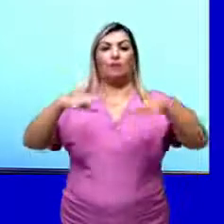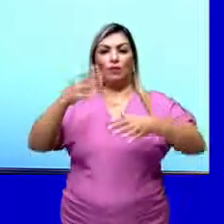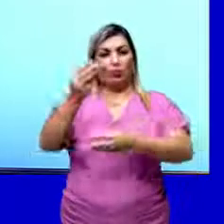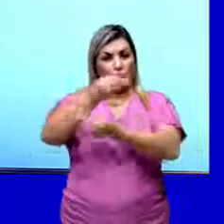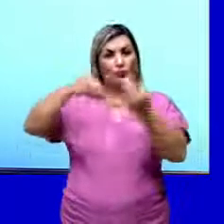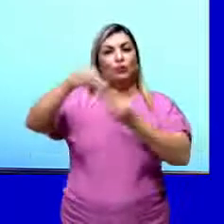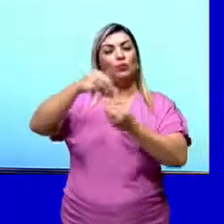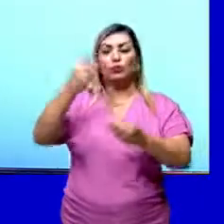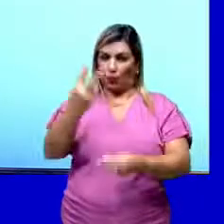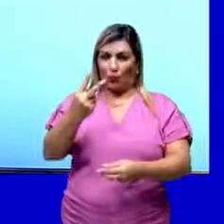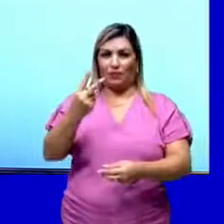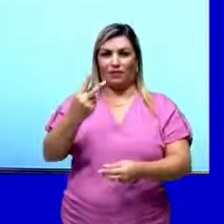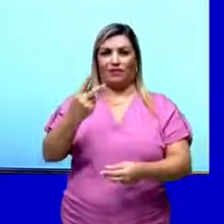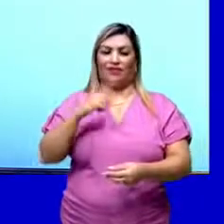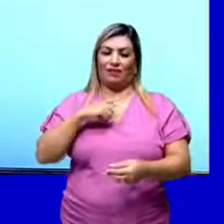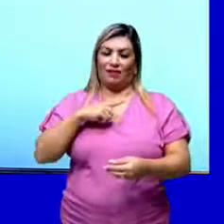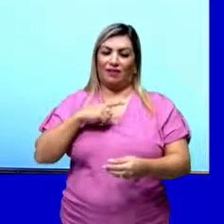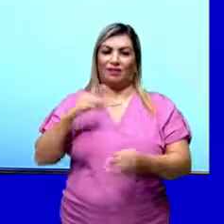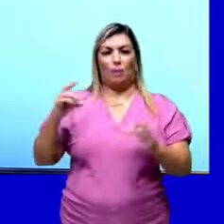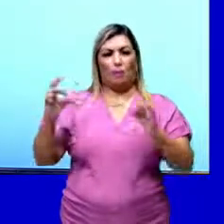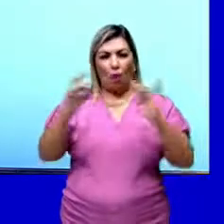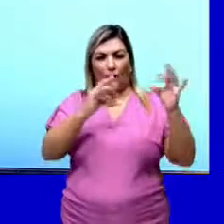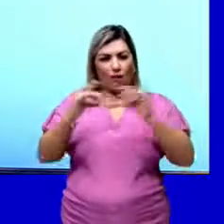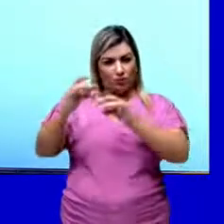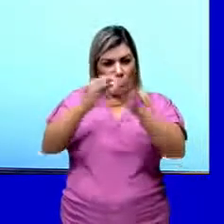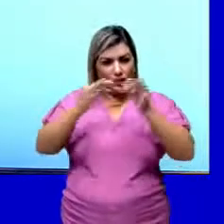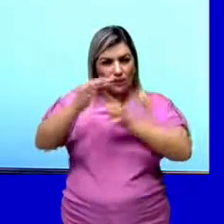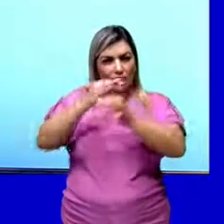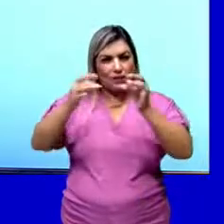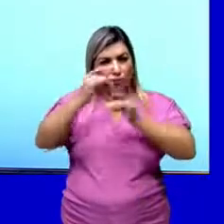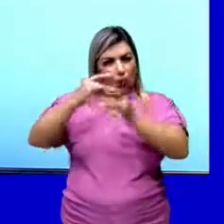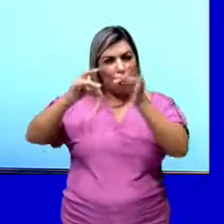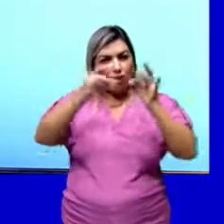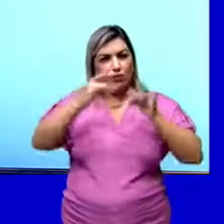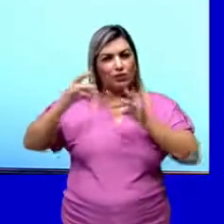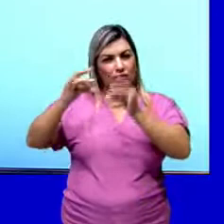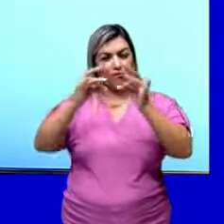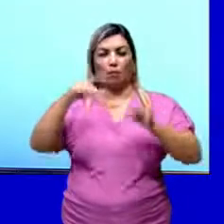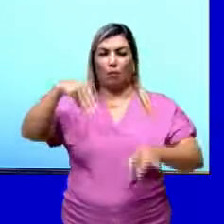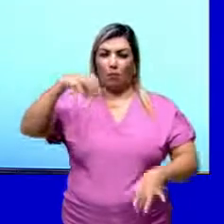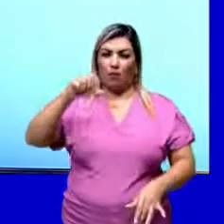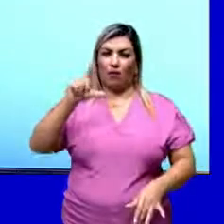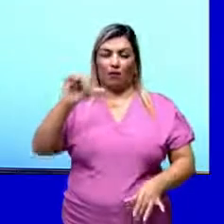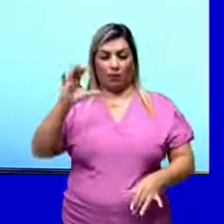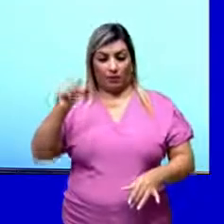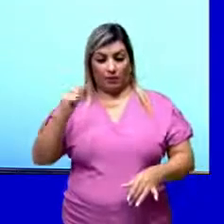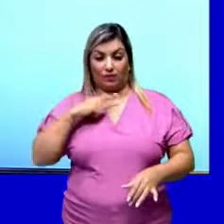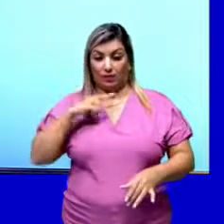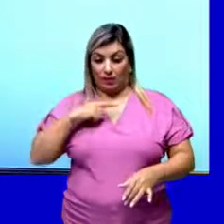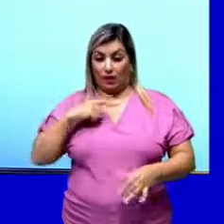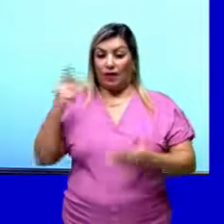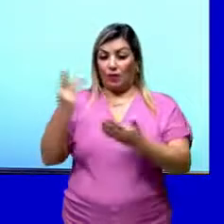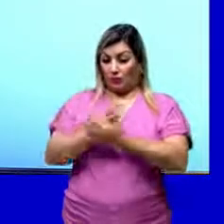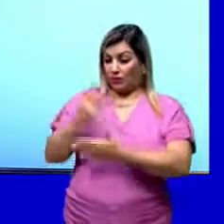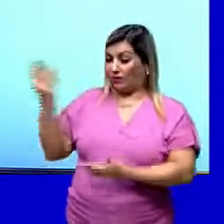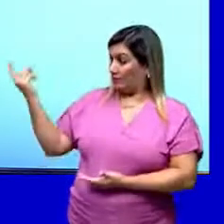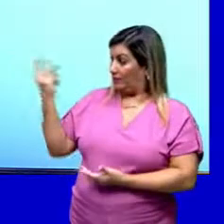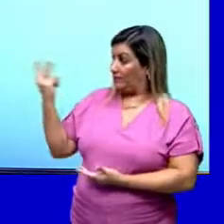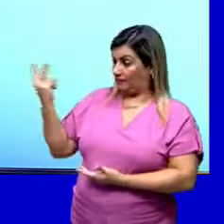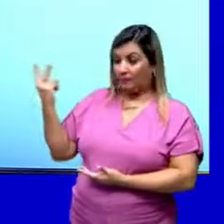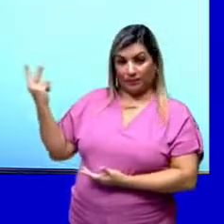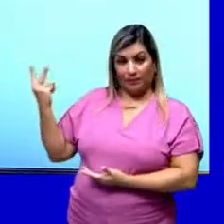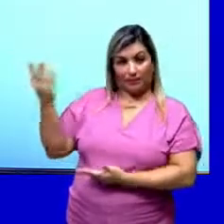troca entre as moléculas. Olha só, o cálcio, ele vai fazer a troca com o alumínio.